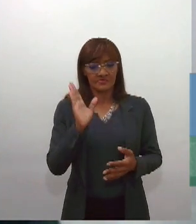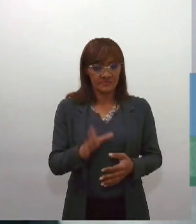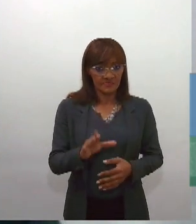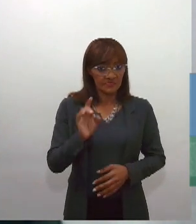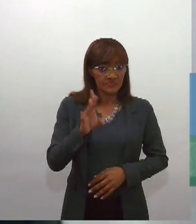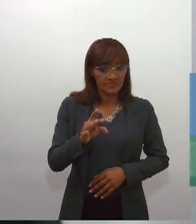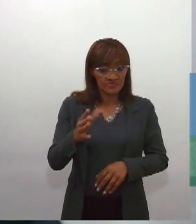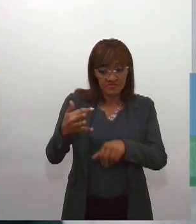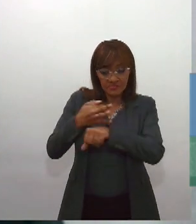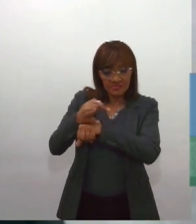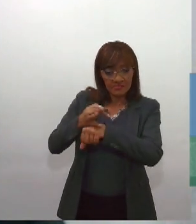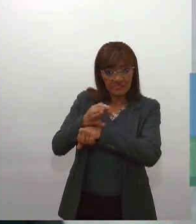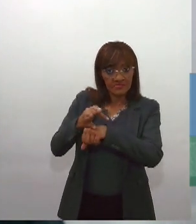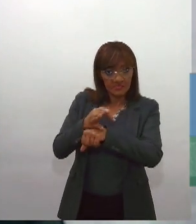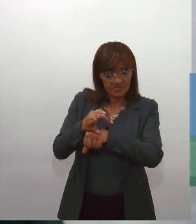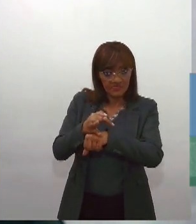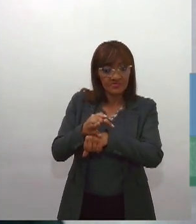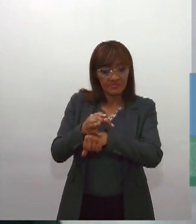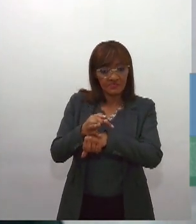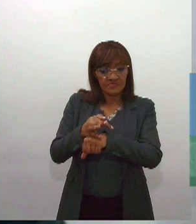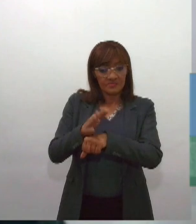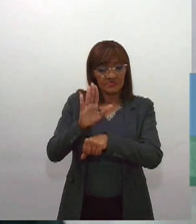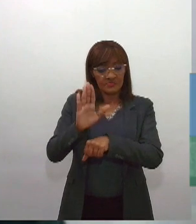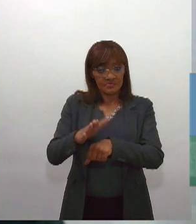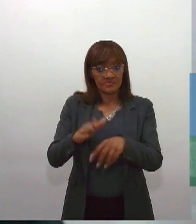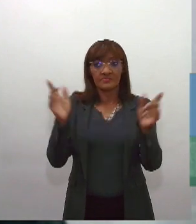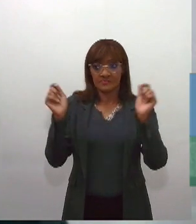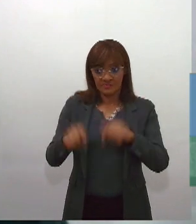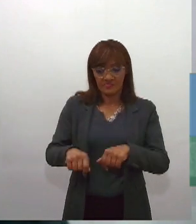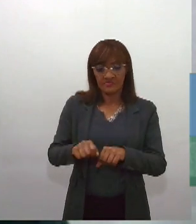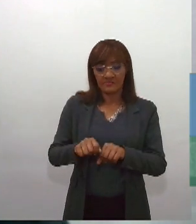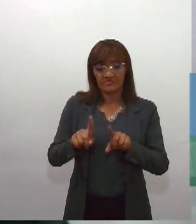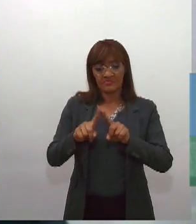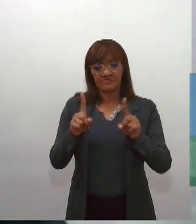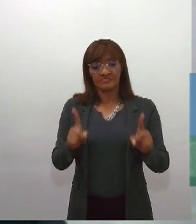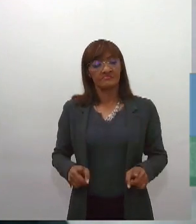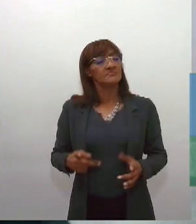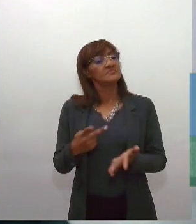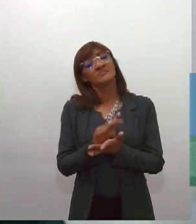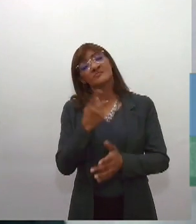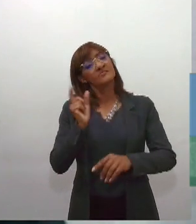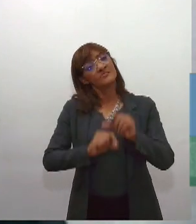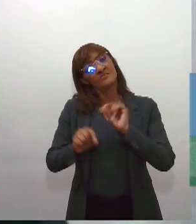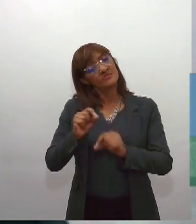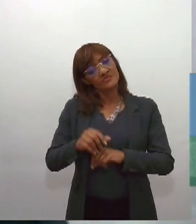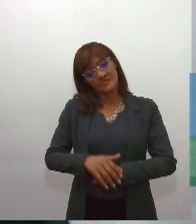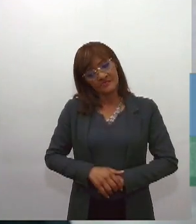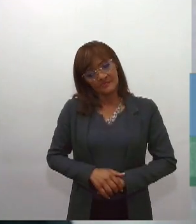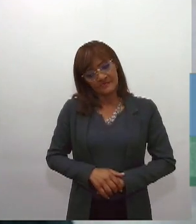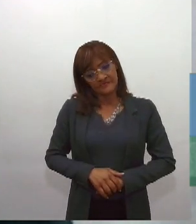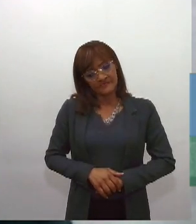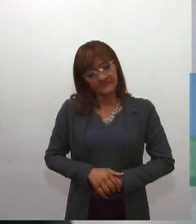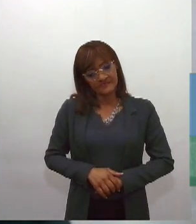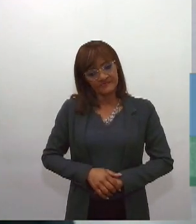pode fazer a decisão de maneira monocrática. Não é isso que tem acontecido. Em ações diretas,